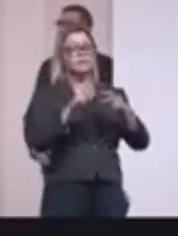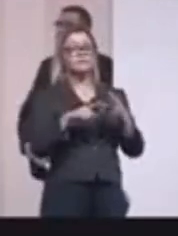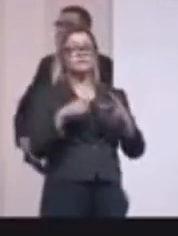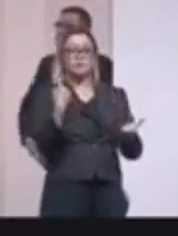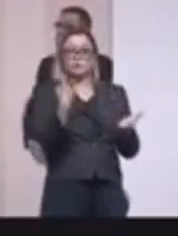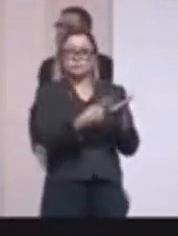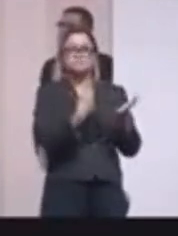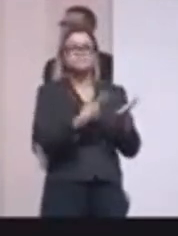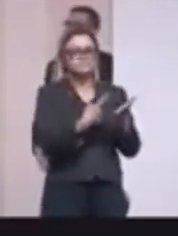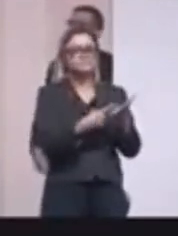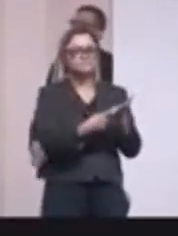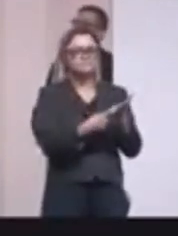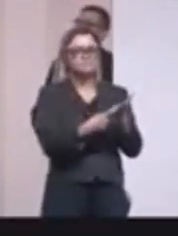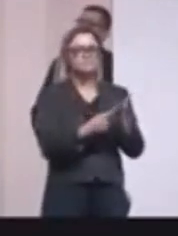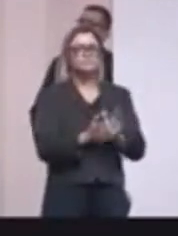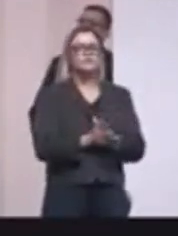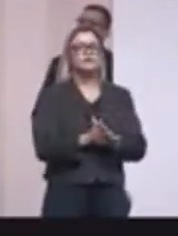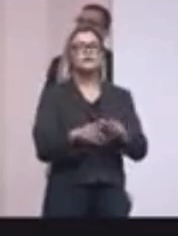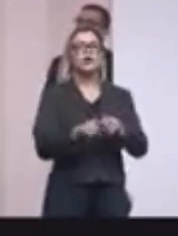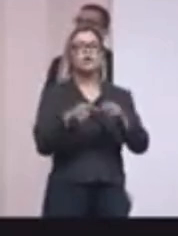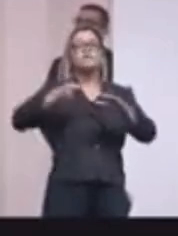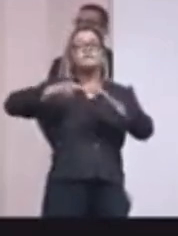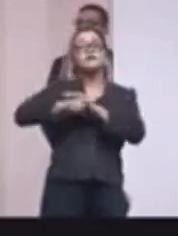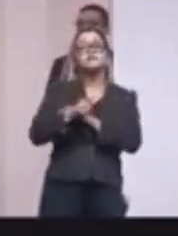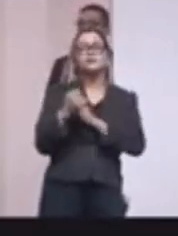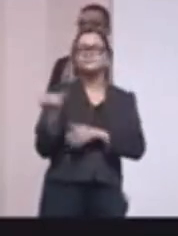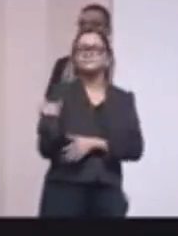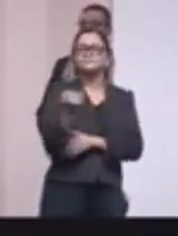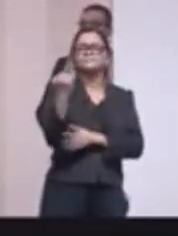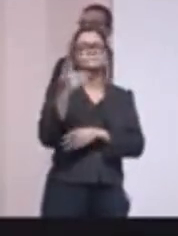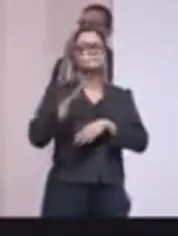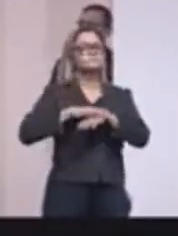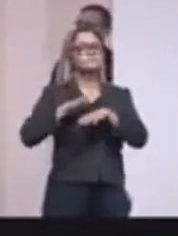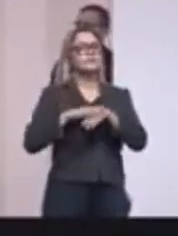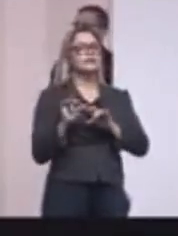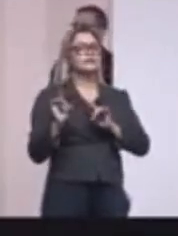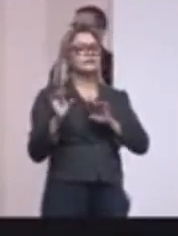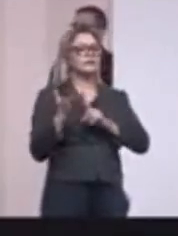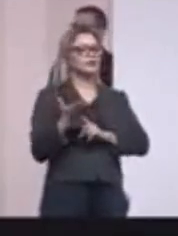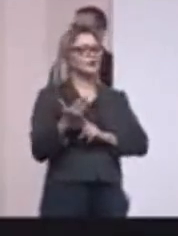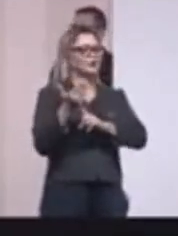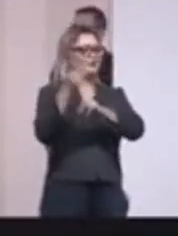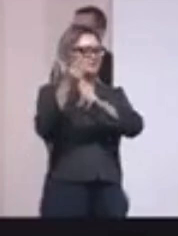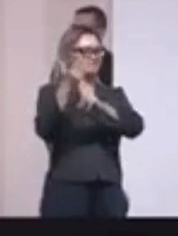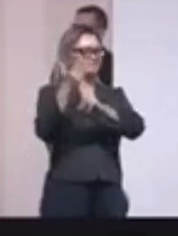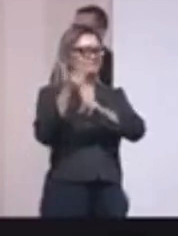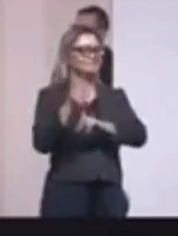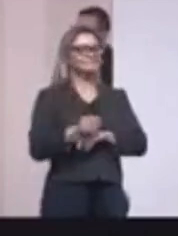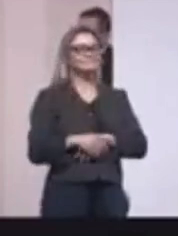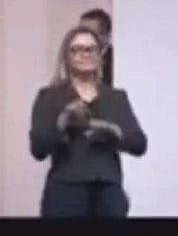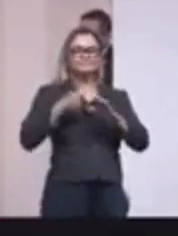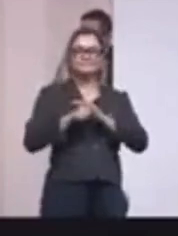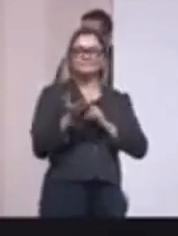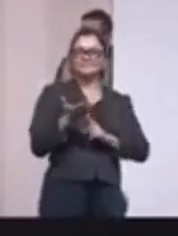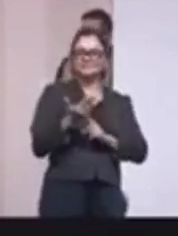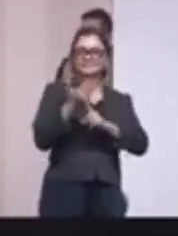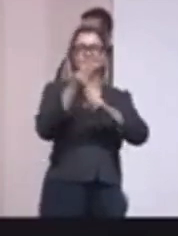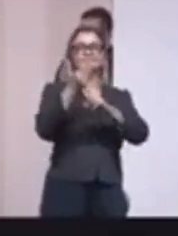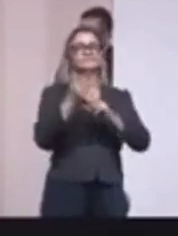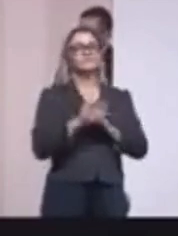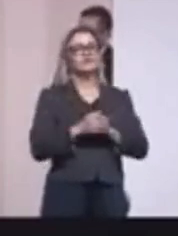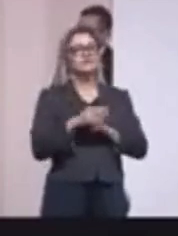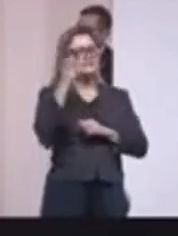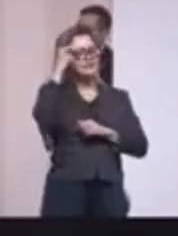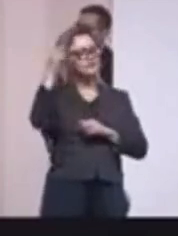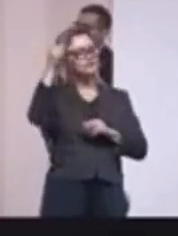comprometido com isso. E tem um investimento importante que vai ser feito em tecnologia. Nós vamos fazer o maior investimento em tecnologia e